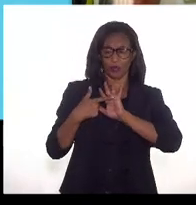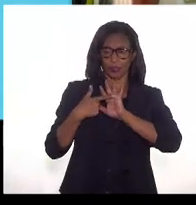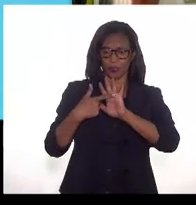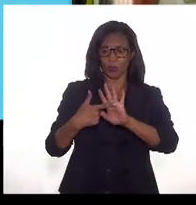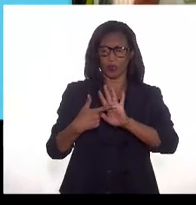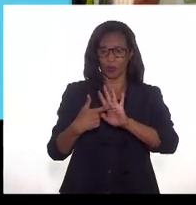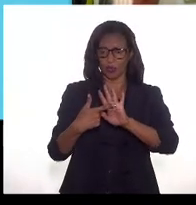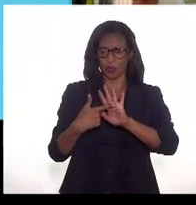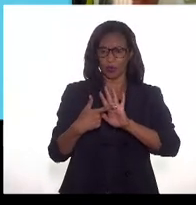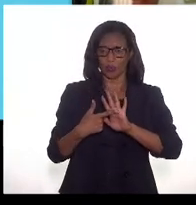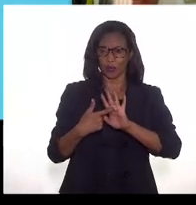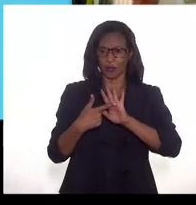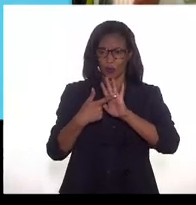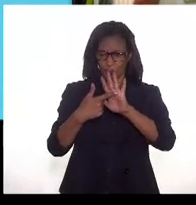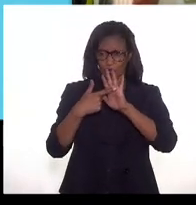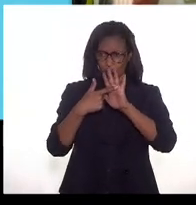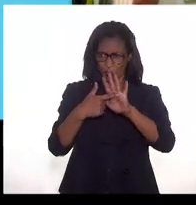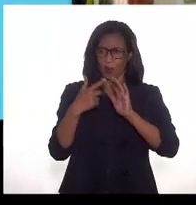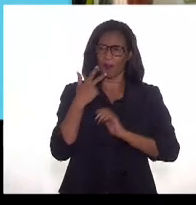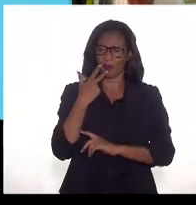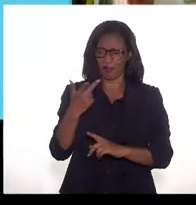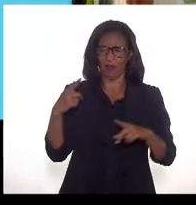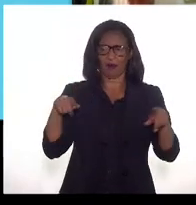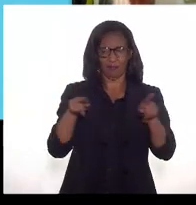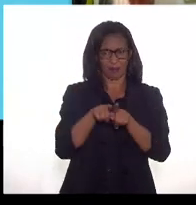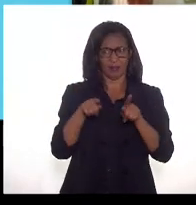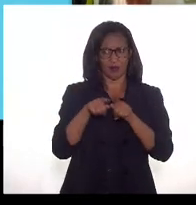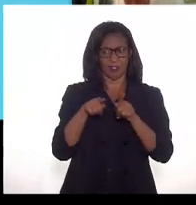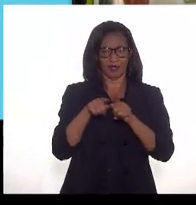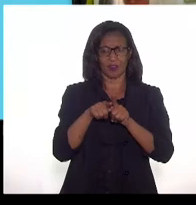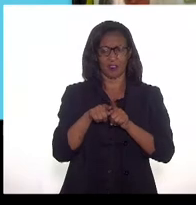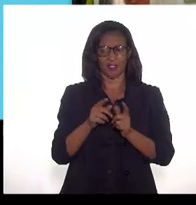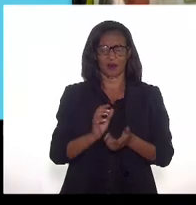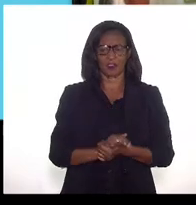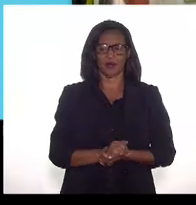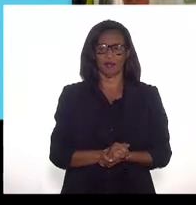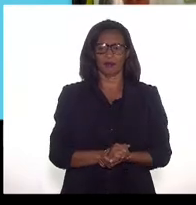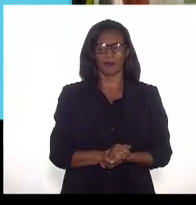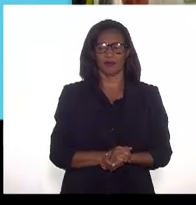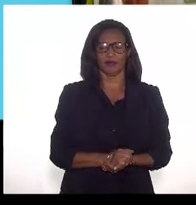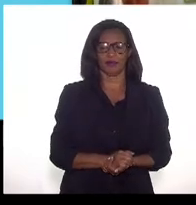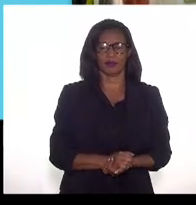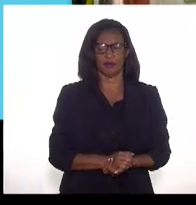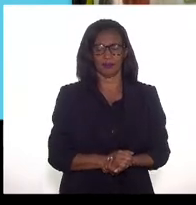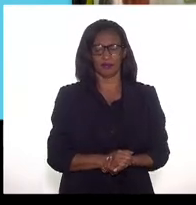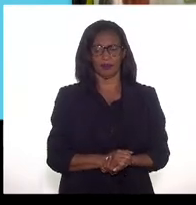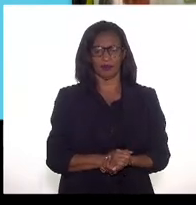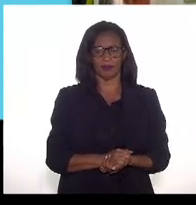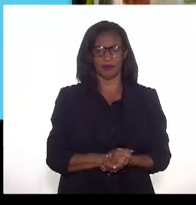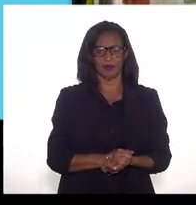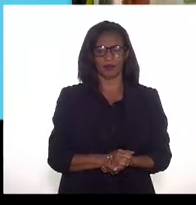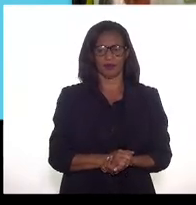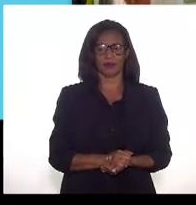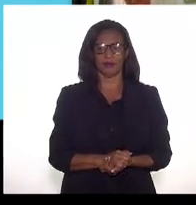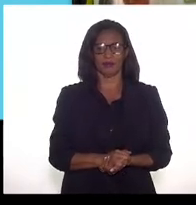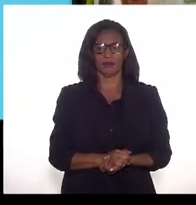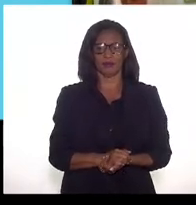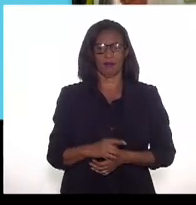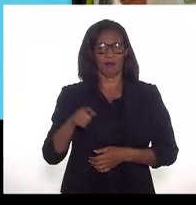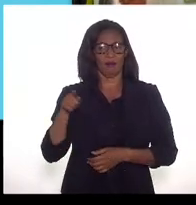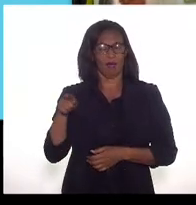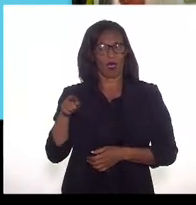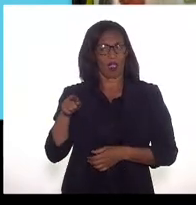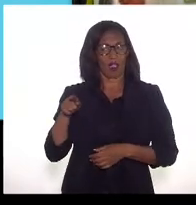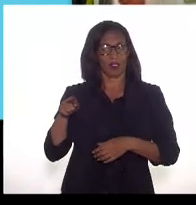e aí eu vou pegar um gancho para falar um pouquinho sobre a fala do IBP também, vou pegar um gancho para dizer, olha, essas